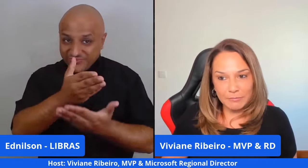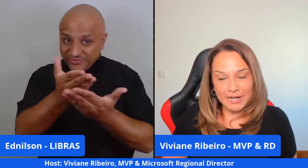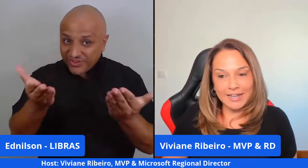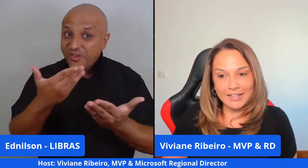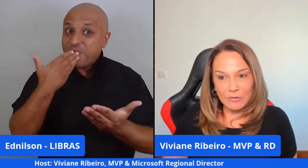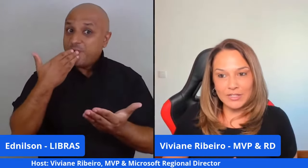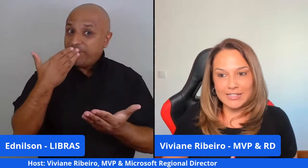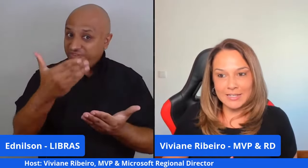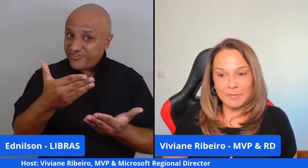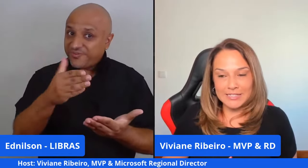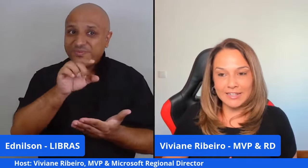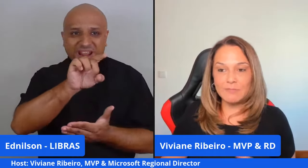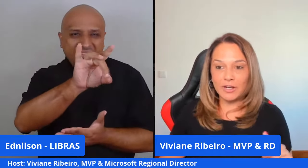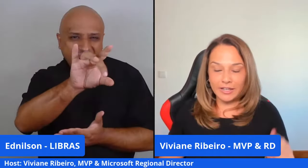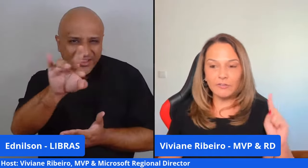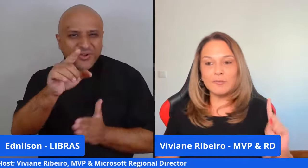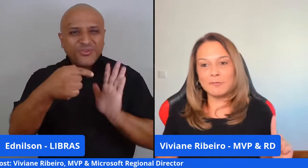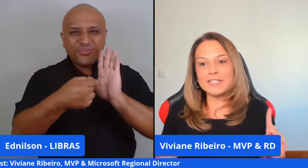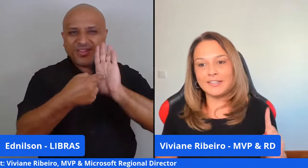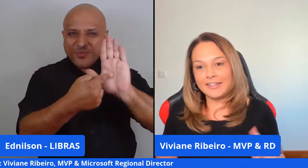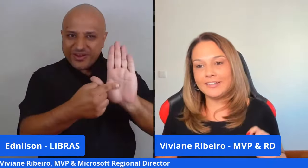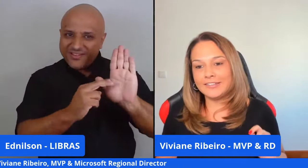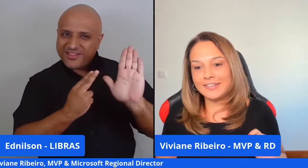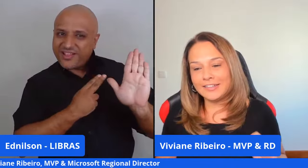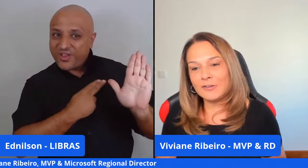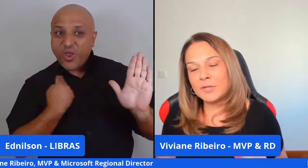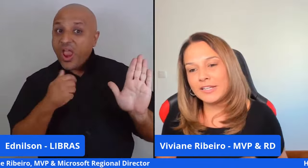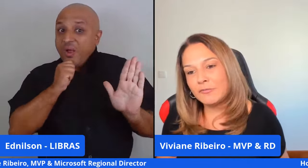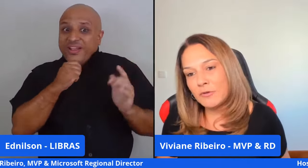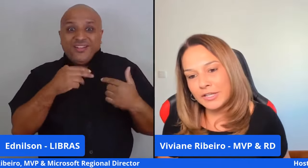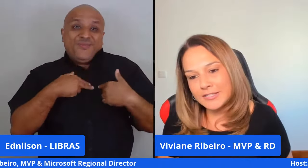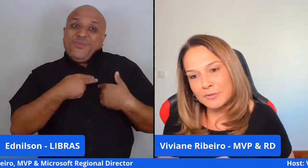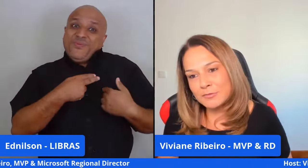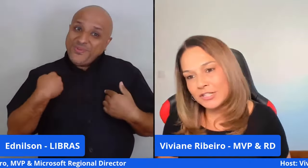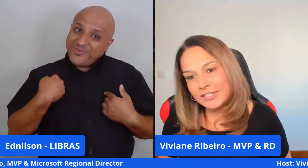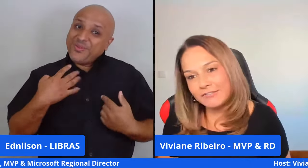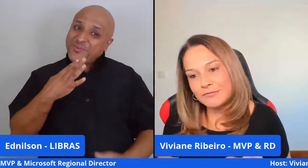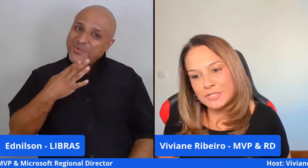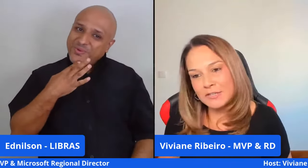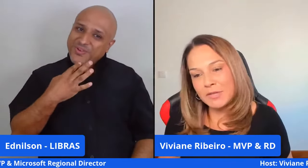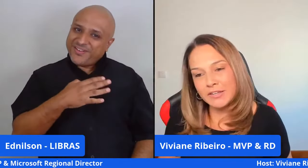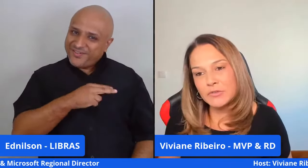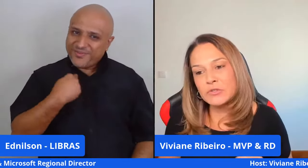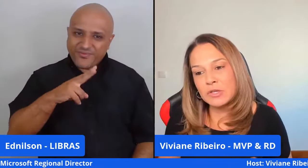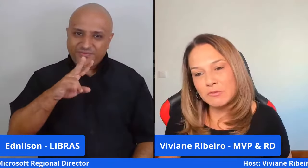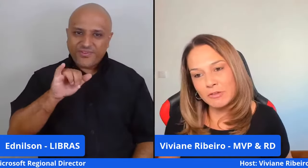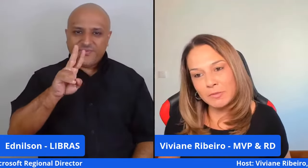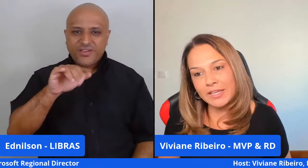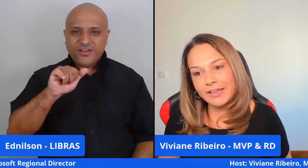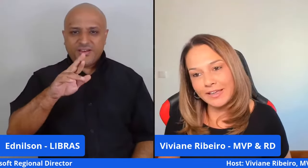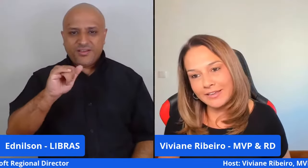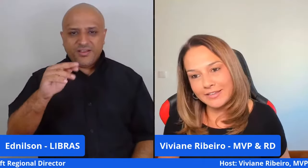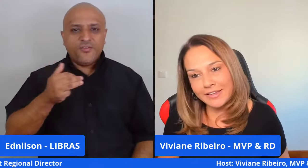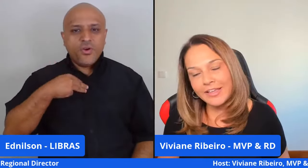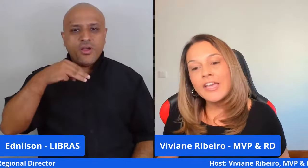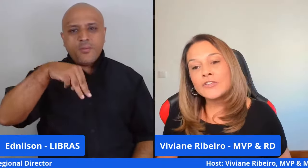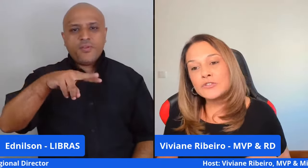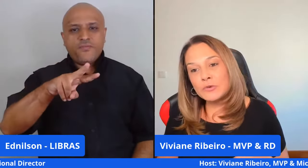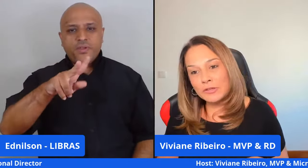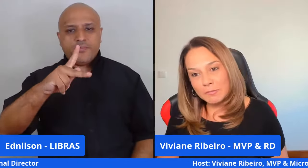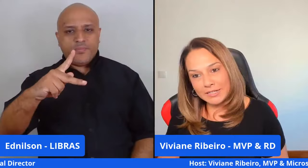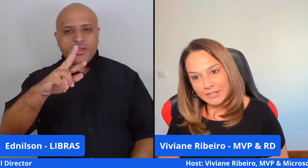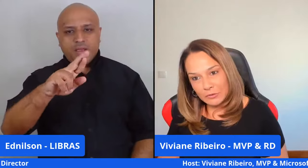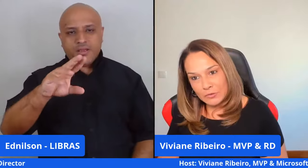pedir para cada um deles se apresentar, embora eu não me apresentei ainda, né? Então, para quem não me conhece, meu nome está aqui, Viviane Ribeiro, sou MVP, RT,